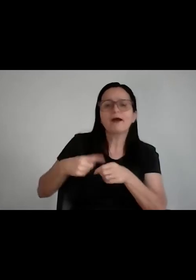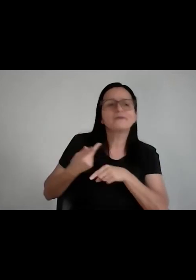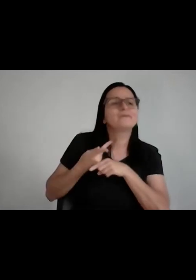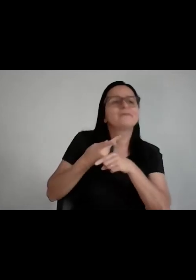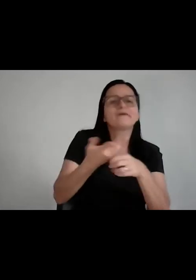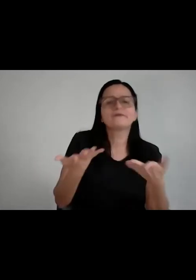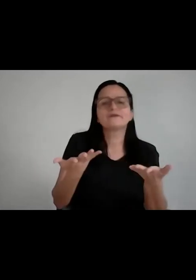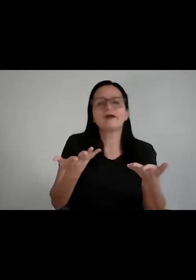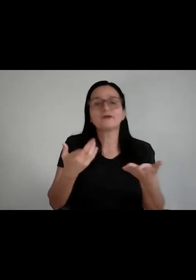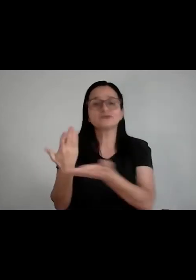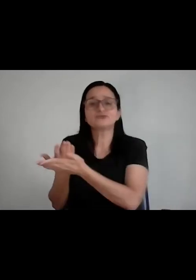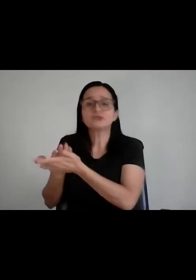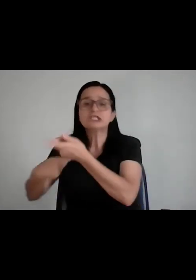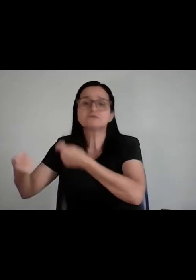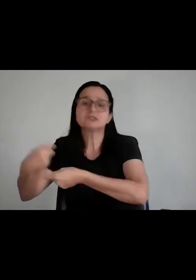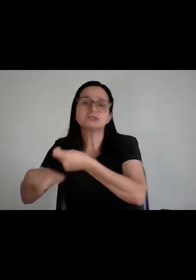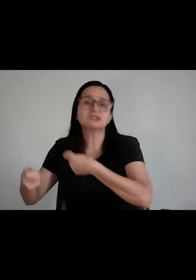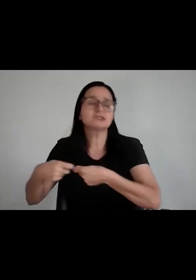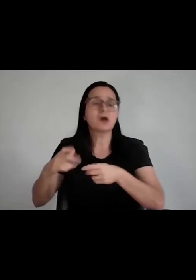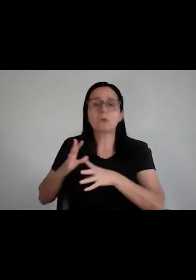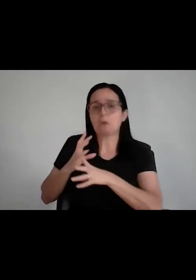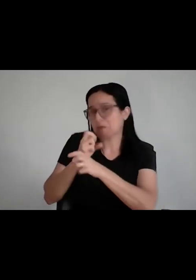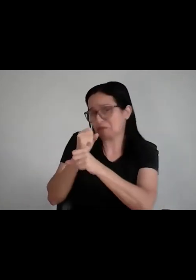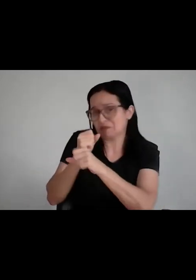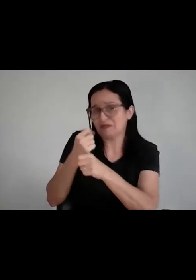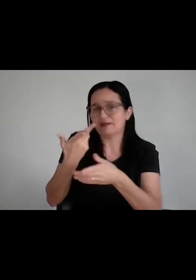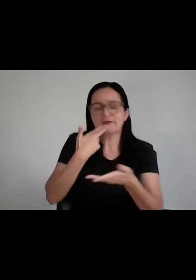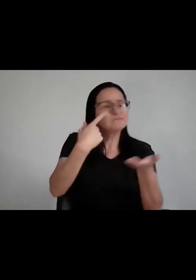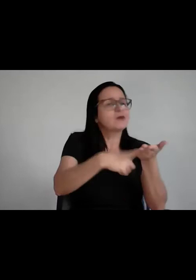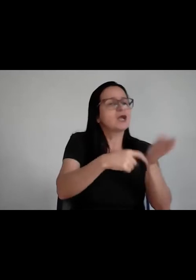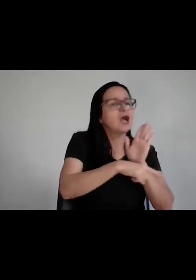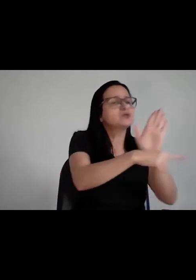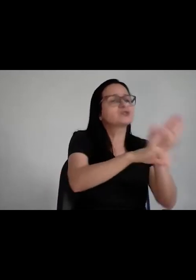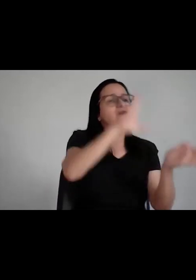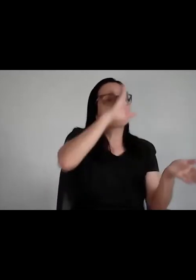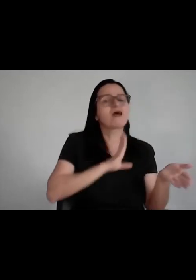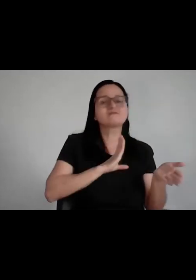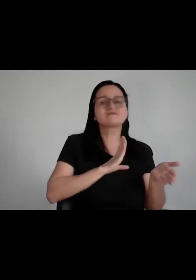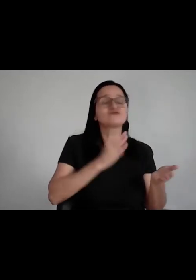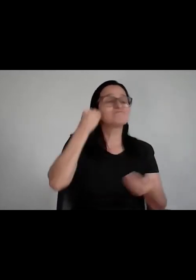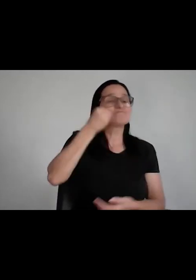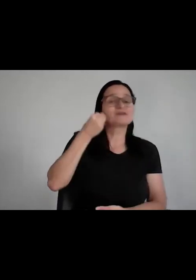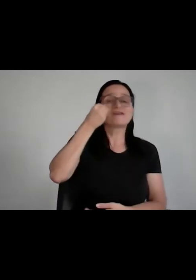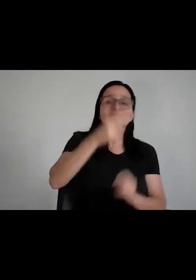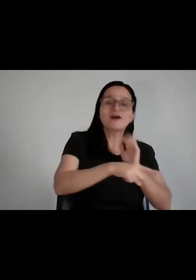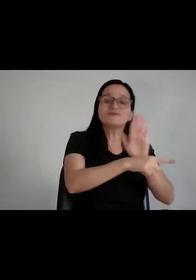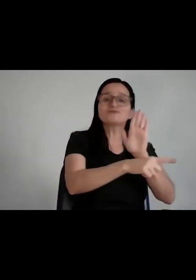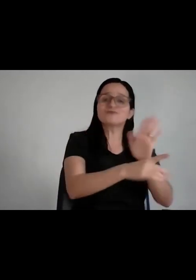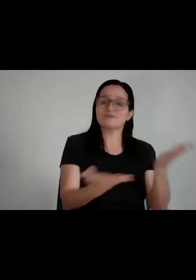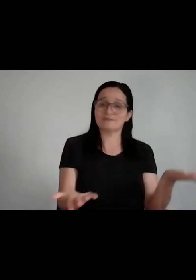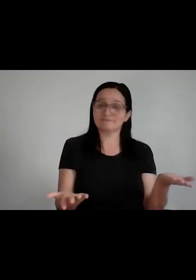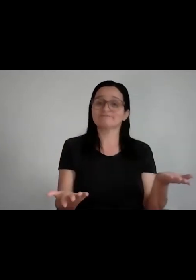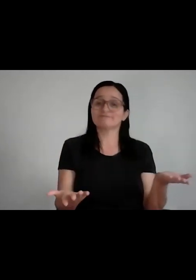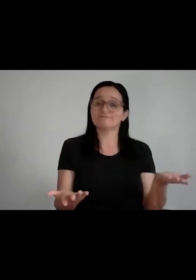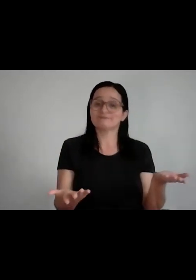administração, sei lá, eu faço contabilidade, eu quero trabalhar para você de graça, me deixa fazer alguma coisa aí, tem uma hora que você paga para